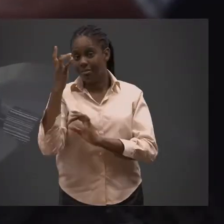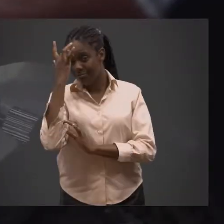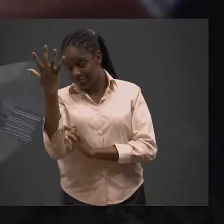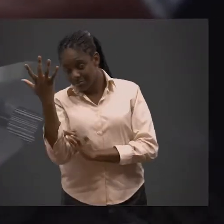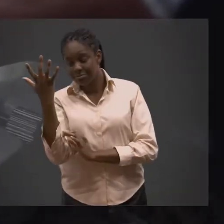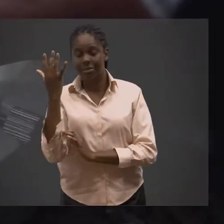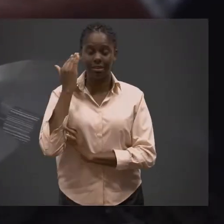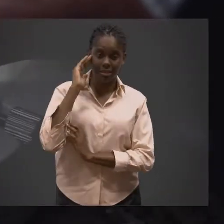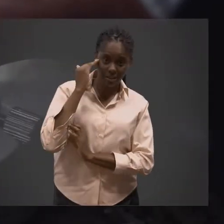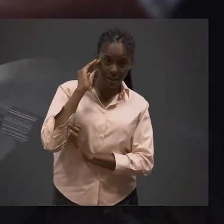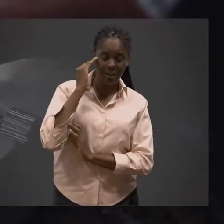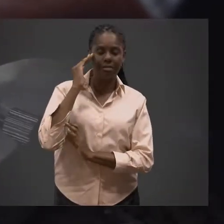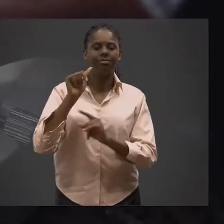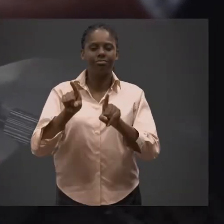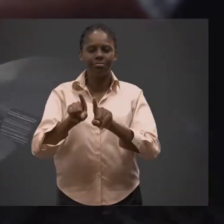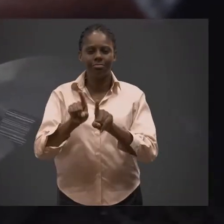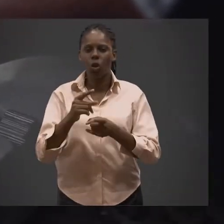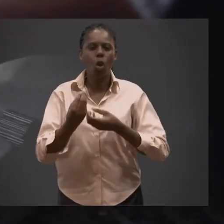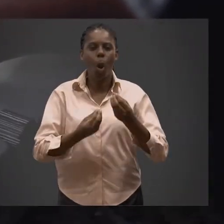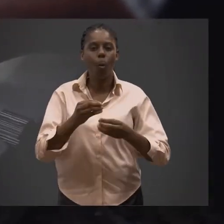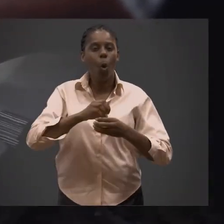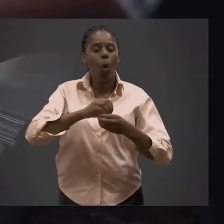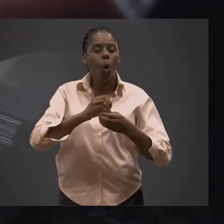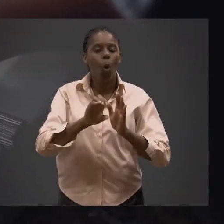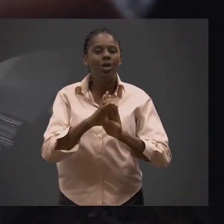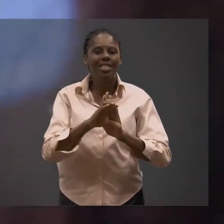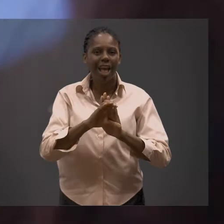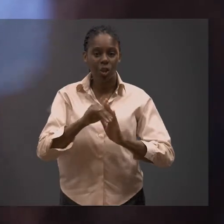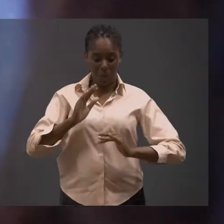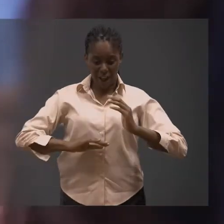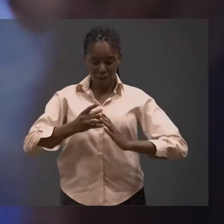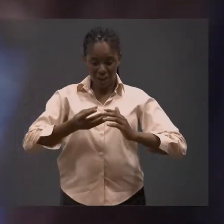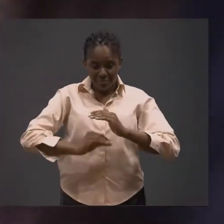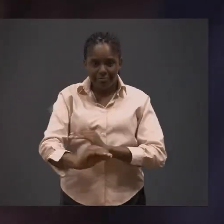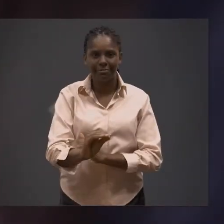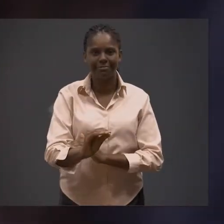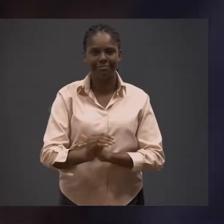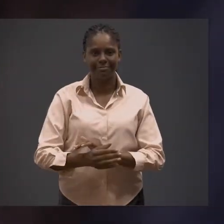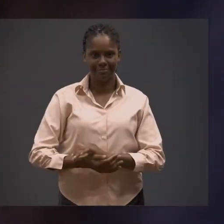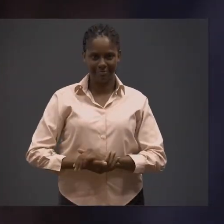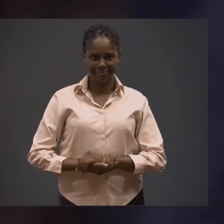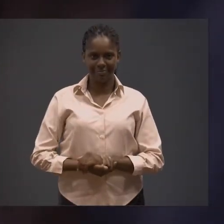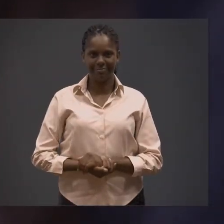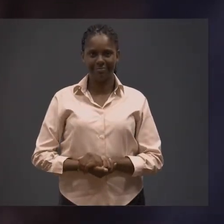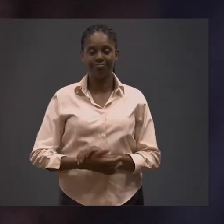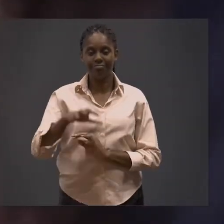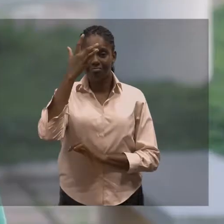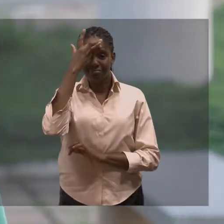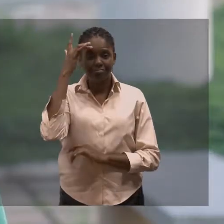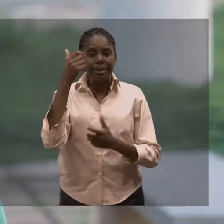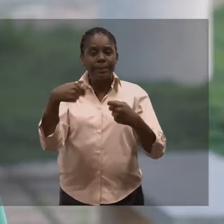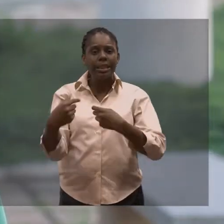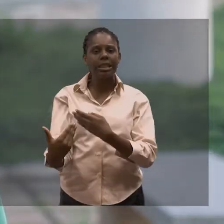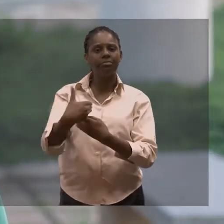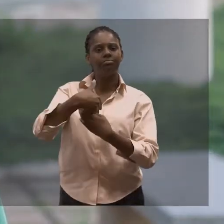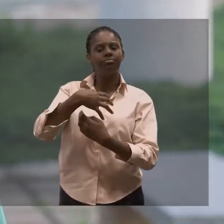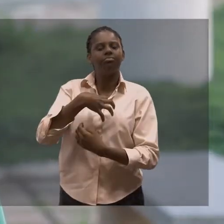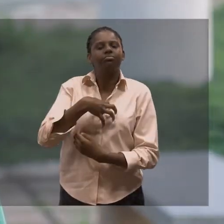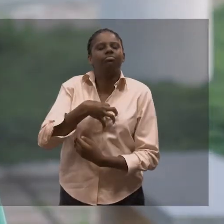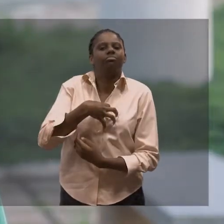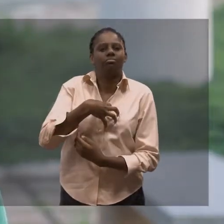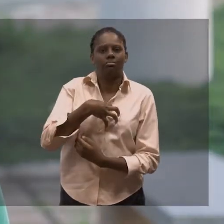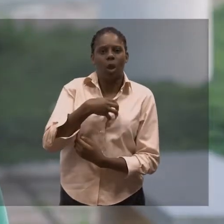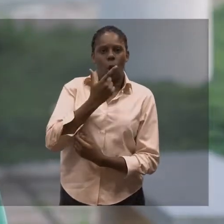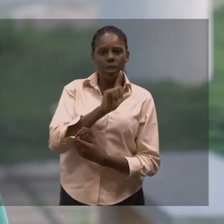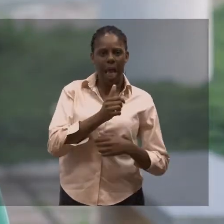que são abordados de forma integrada para facilitar o entendimento e a aplicação desses conceitos. O estudante deveria